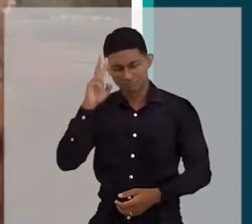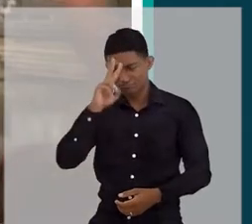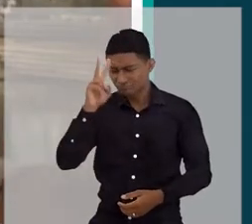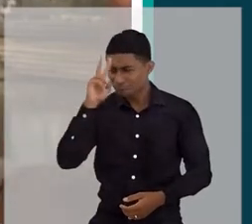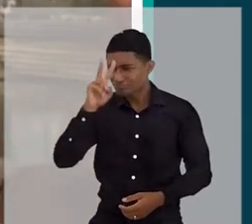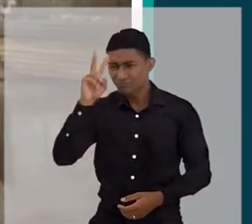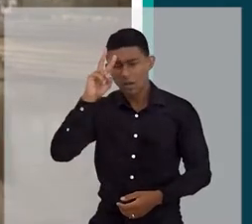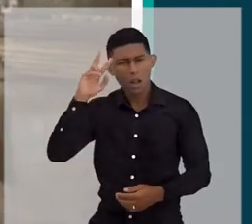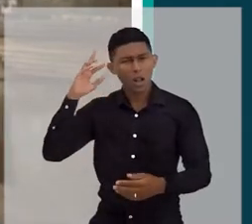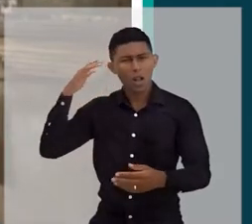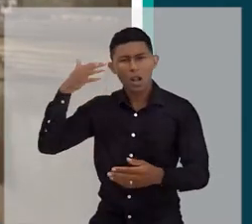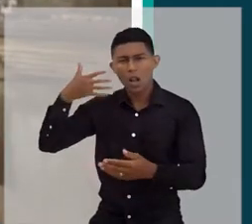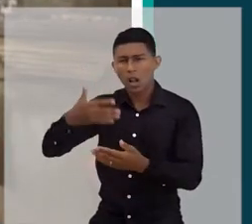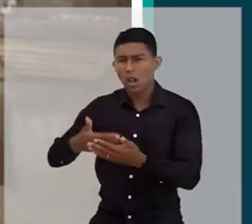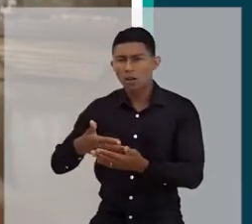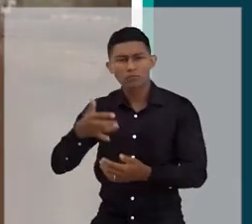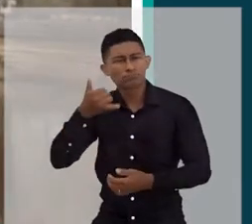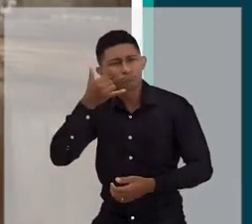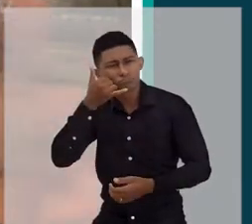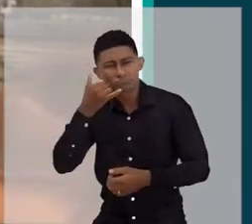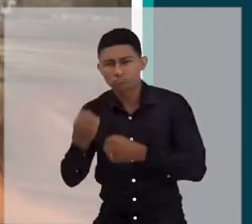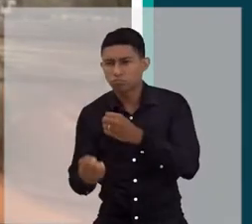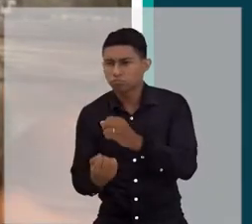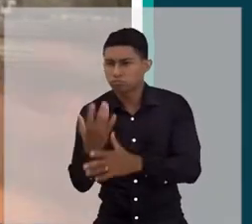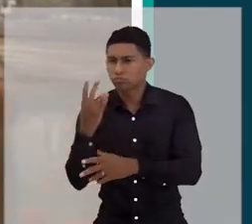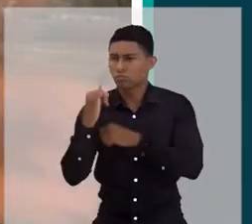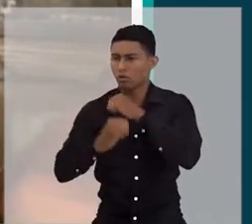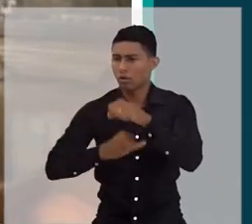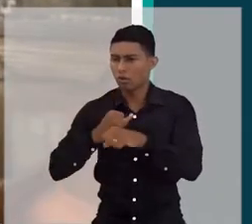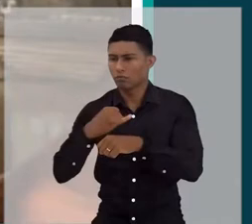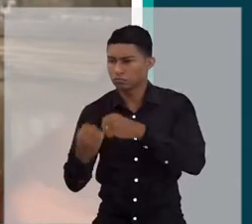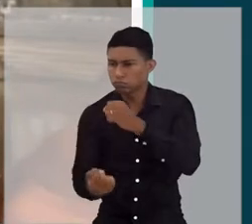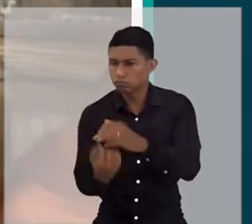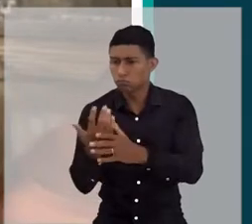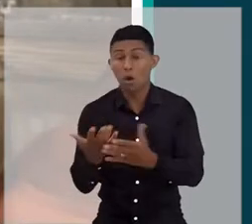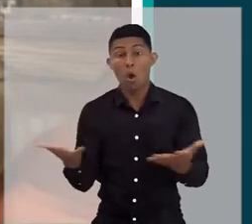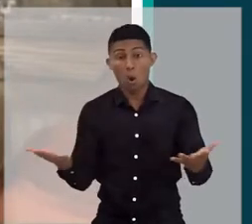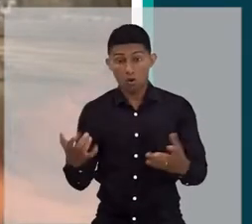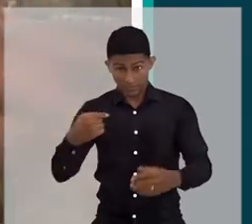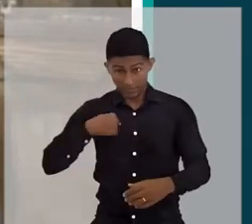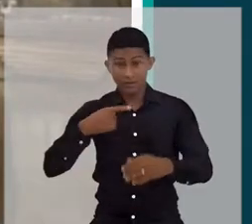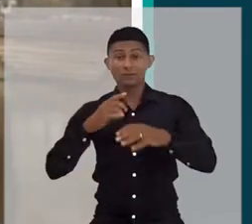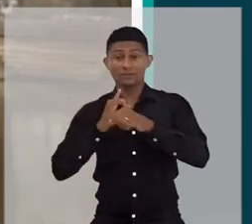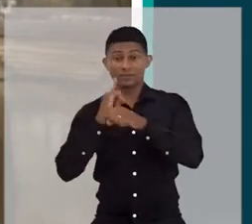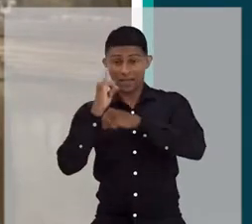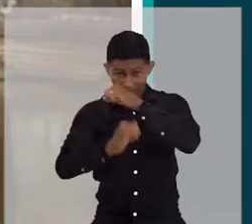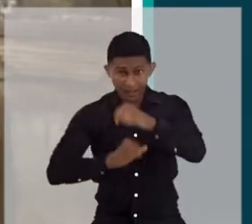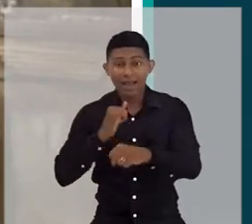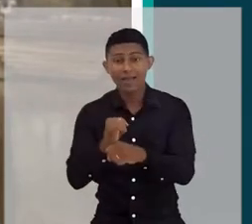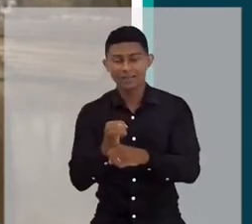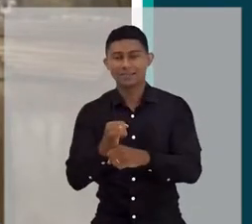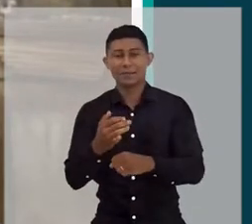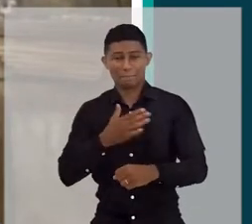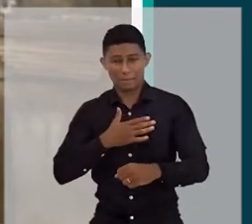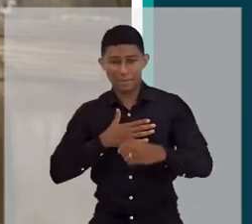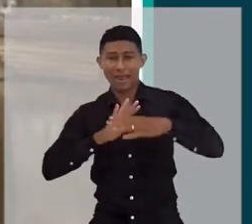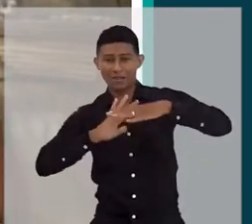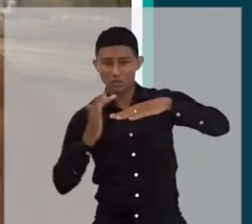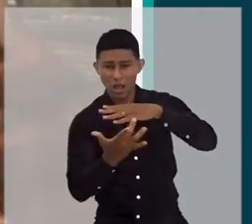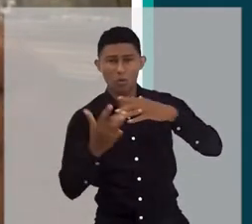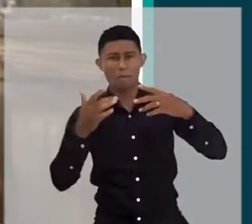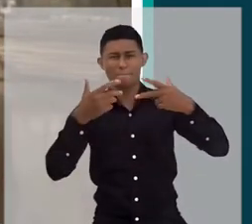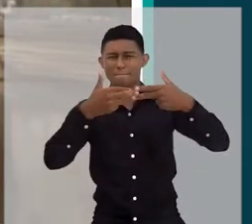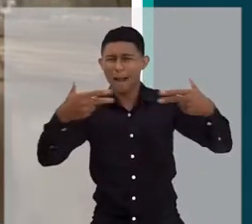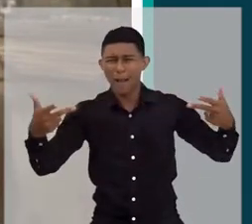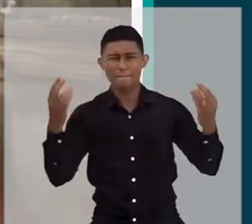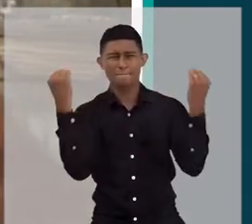acompanhei toda essa transição e hoje eu sou um cara que está na internet produzindo conteúdo, né? Então, eu acompanhei todo